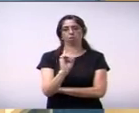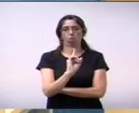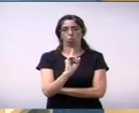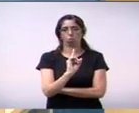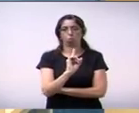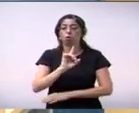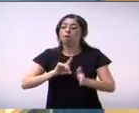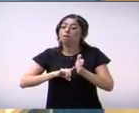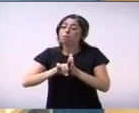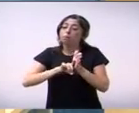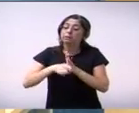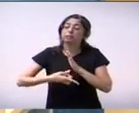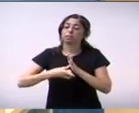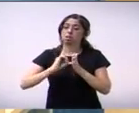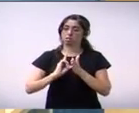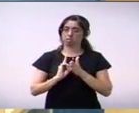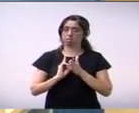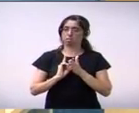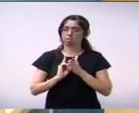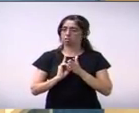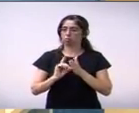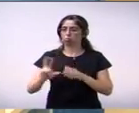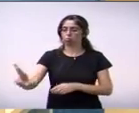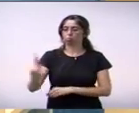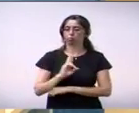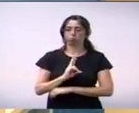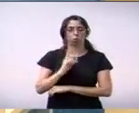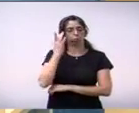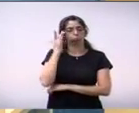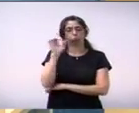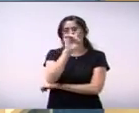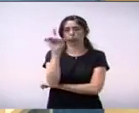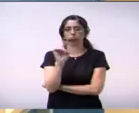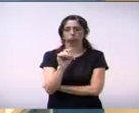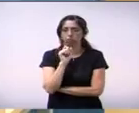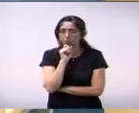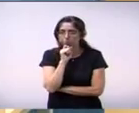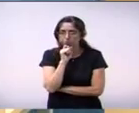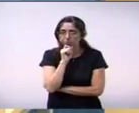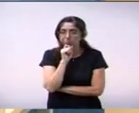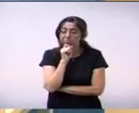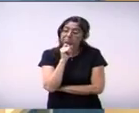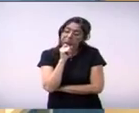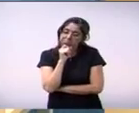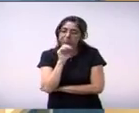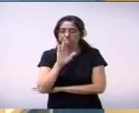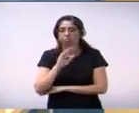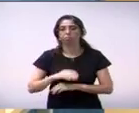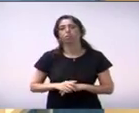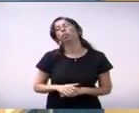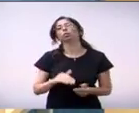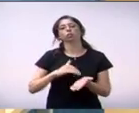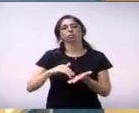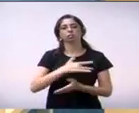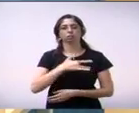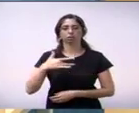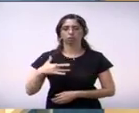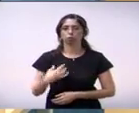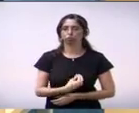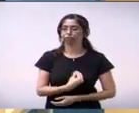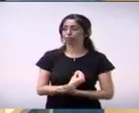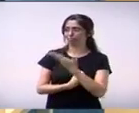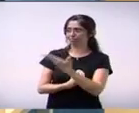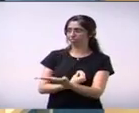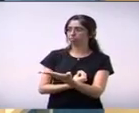que, mesmo que a gente tenha casos de H1N1, o hospital municipal, o secretário de saúde que está aqui, o